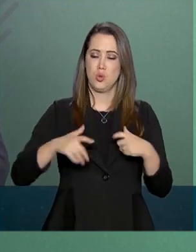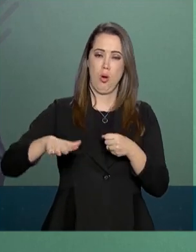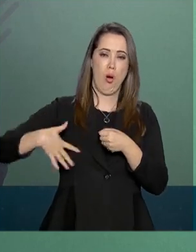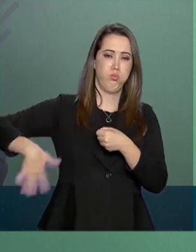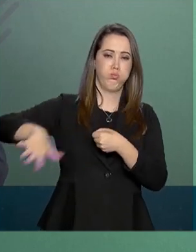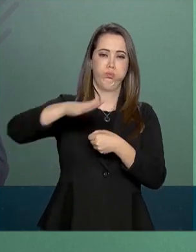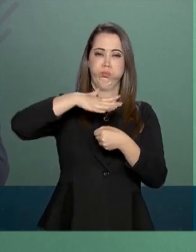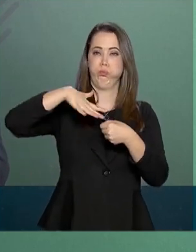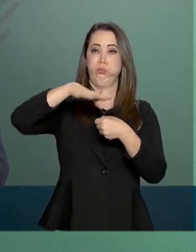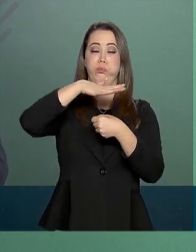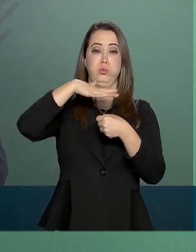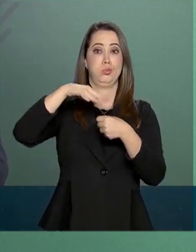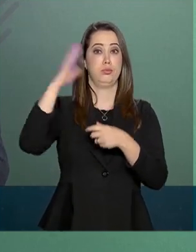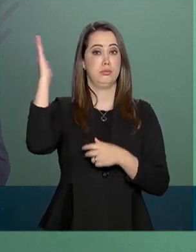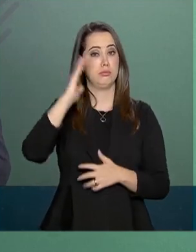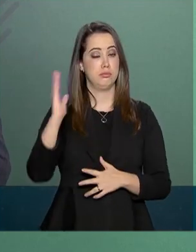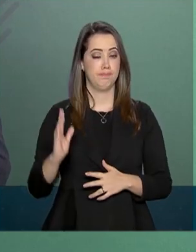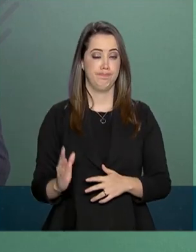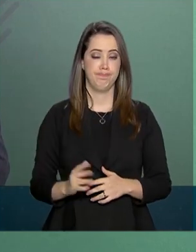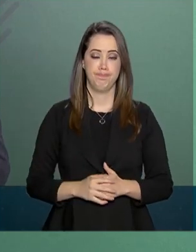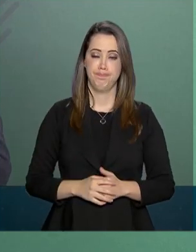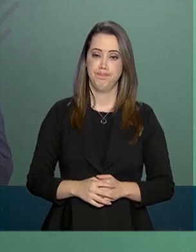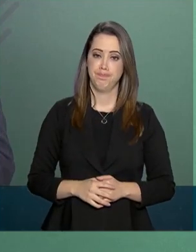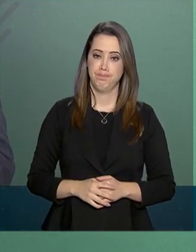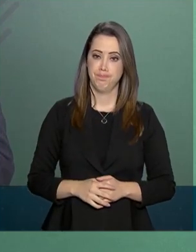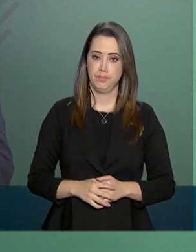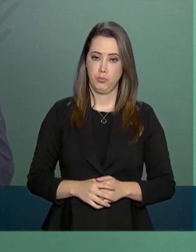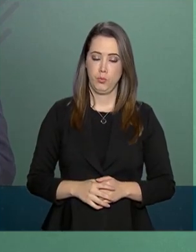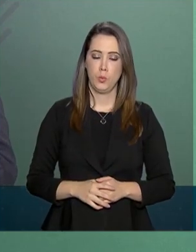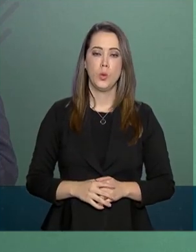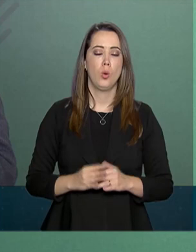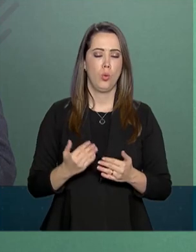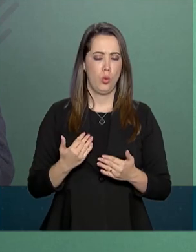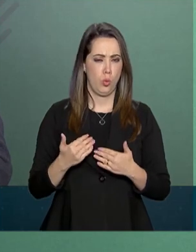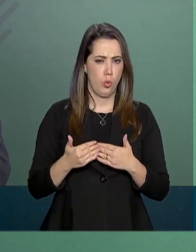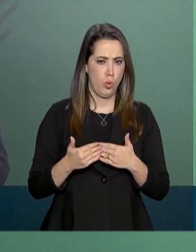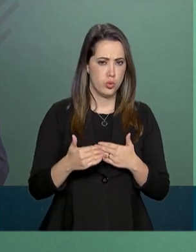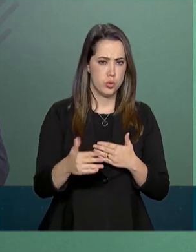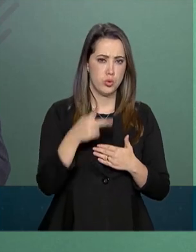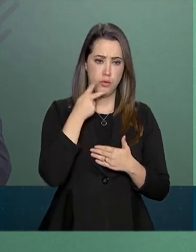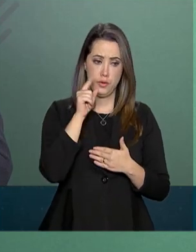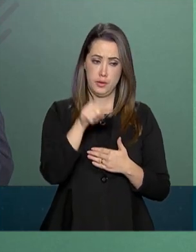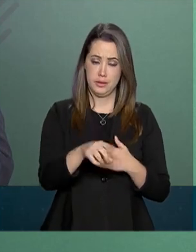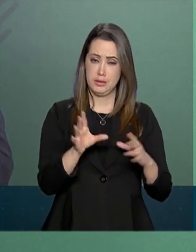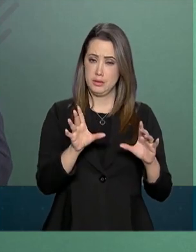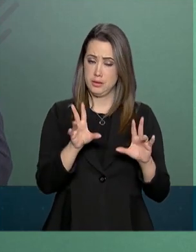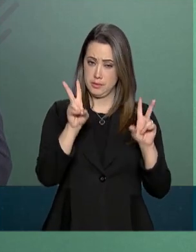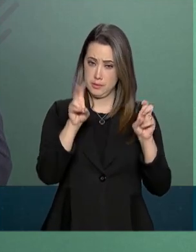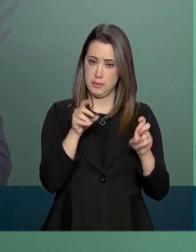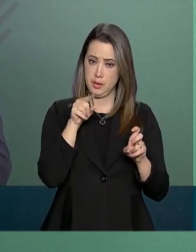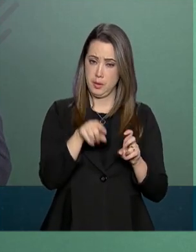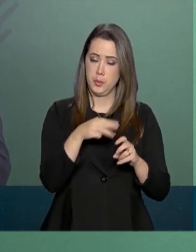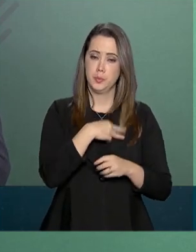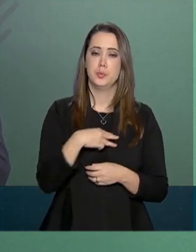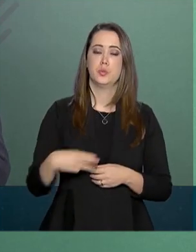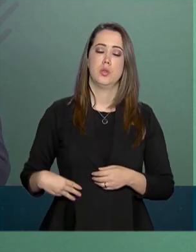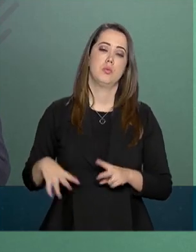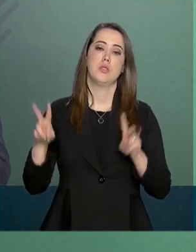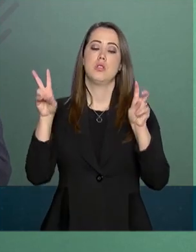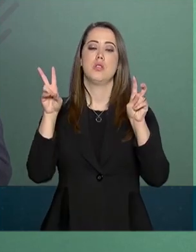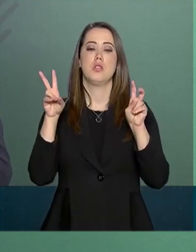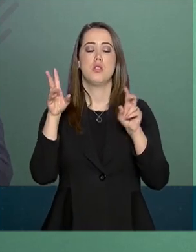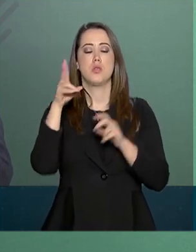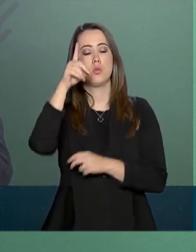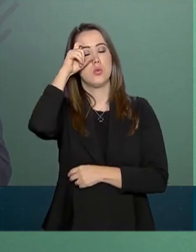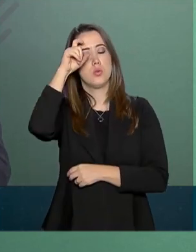presídios brasileiros. Ainda nesse campo, o ministro Moro e o diretor-geral do